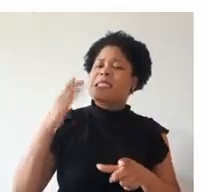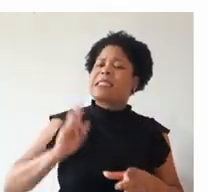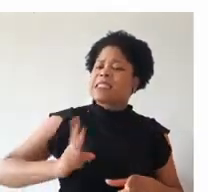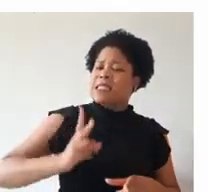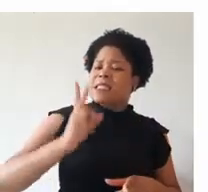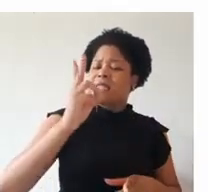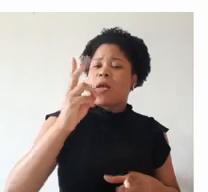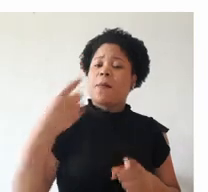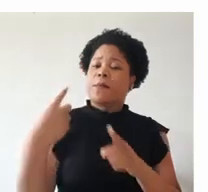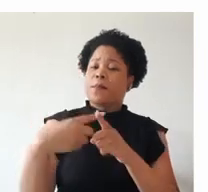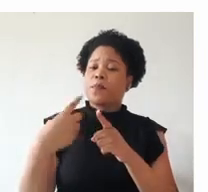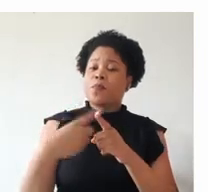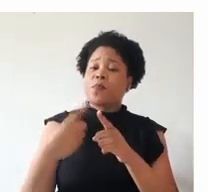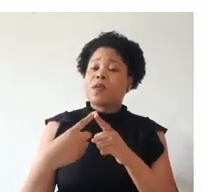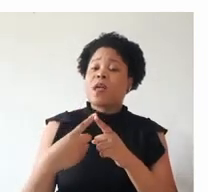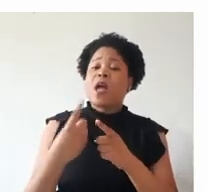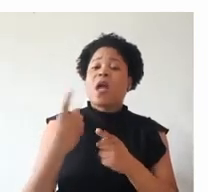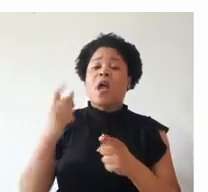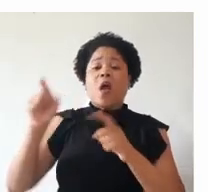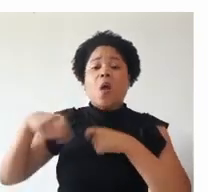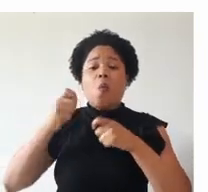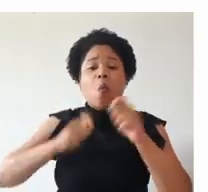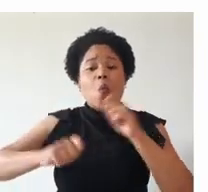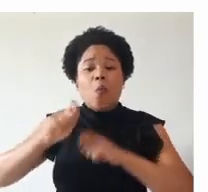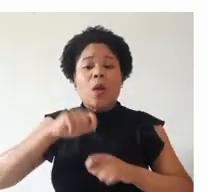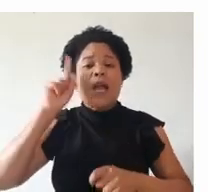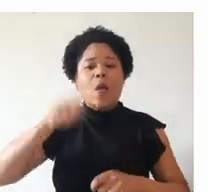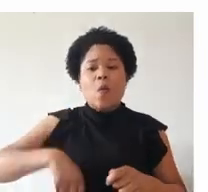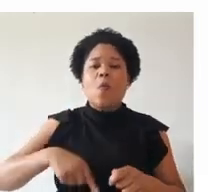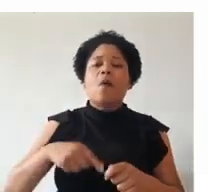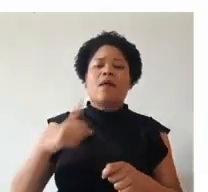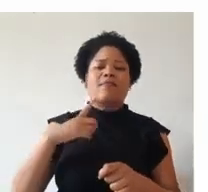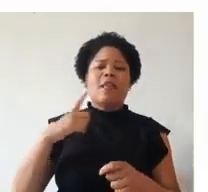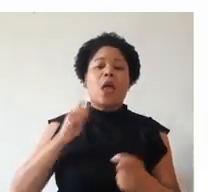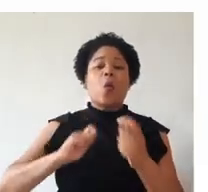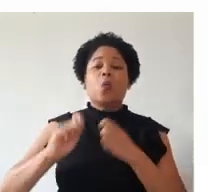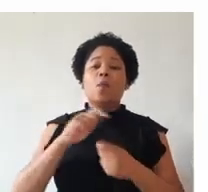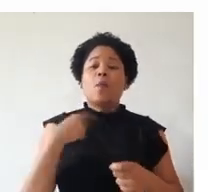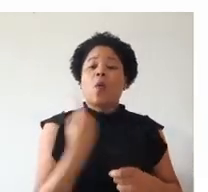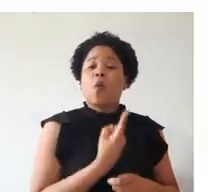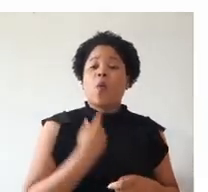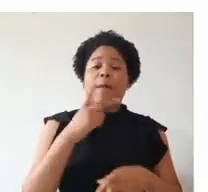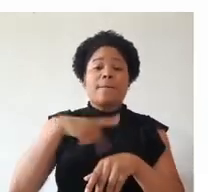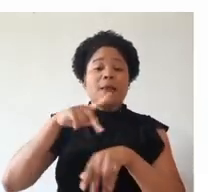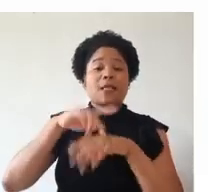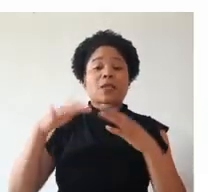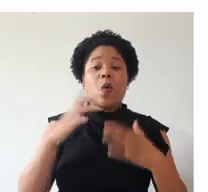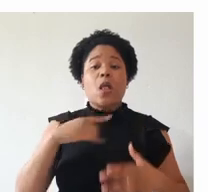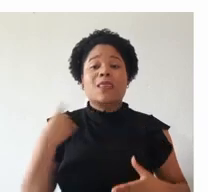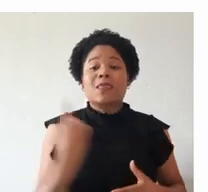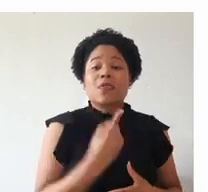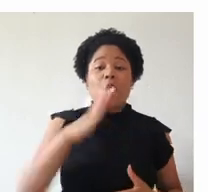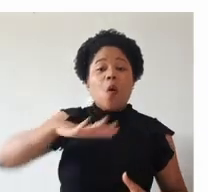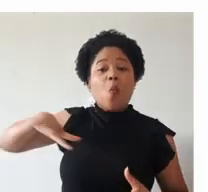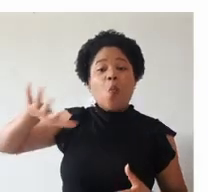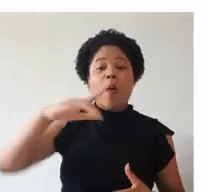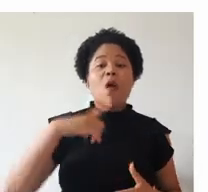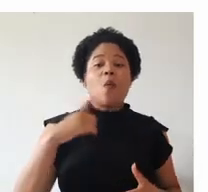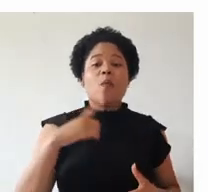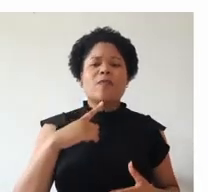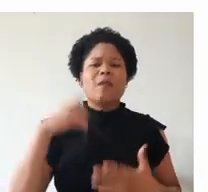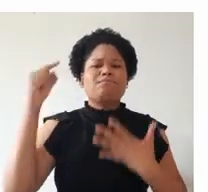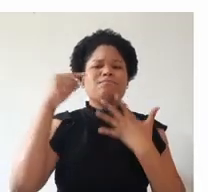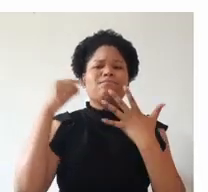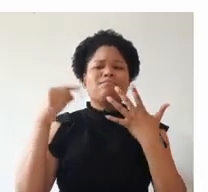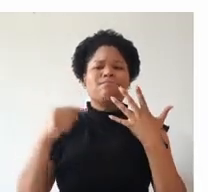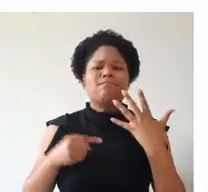devido o agronegócio hoje representar boa parte da economia do nosso país. Então, na nossa região, existe